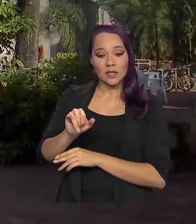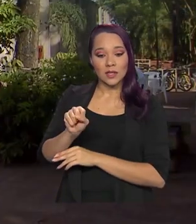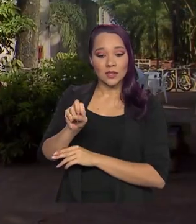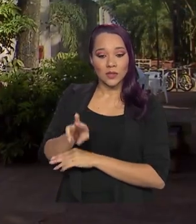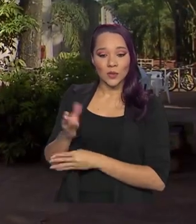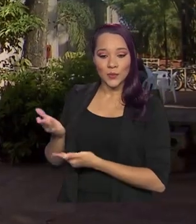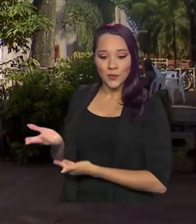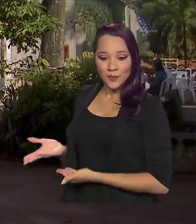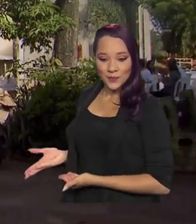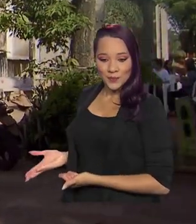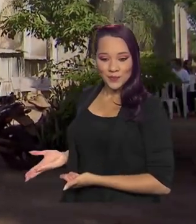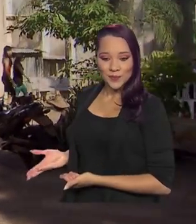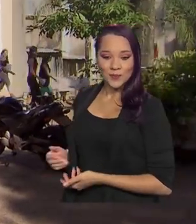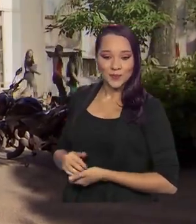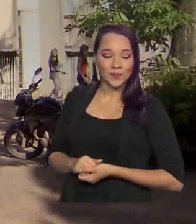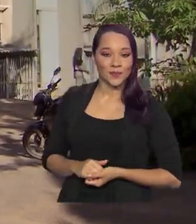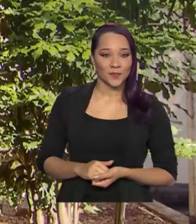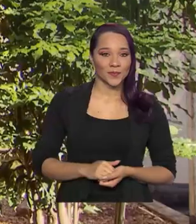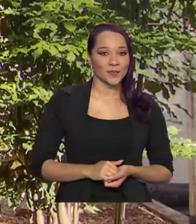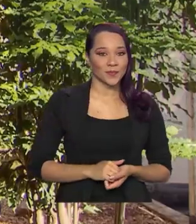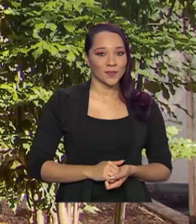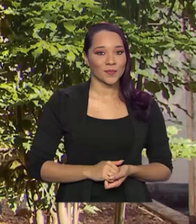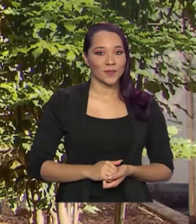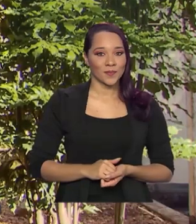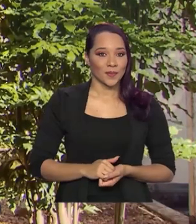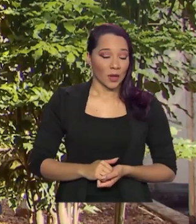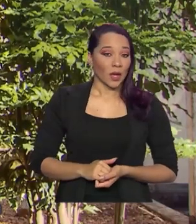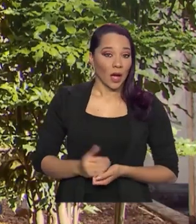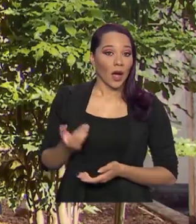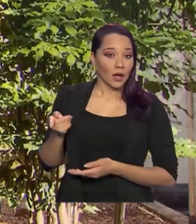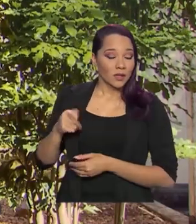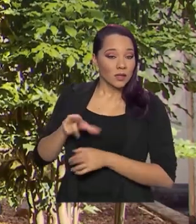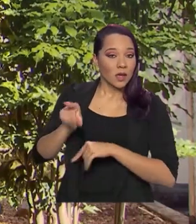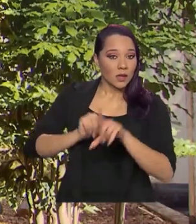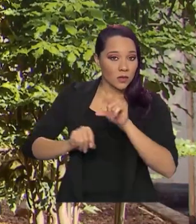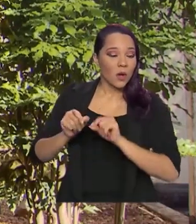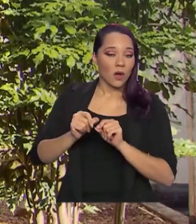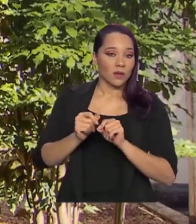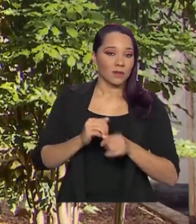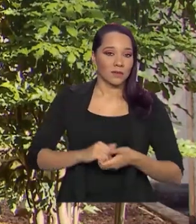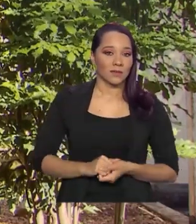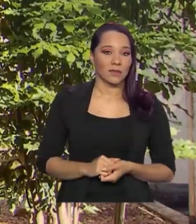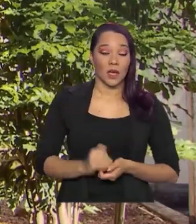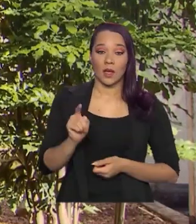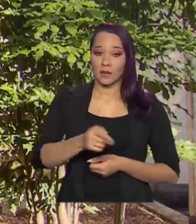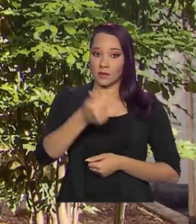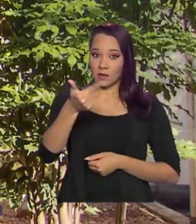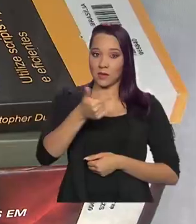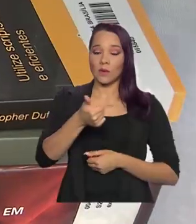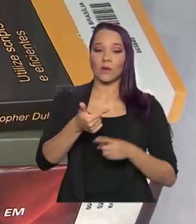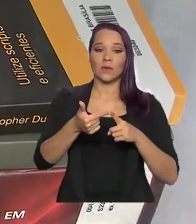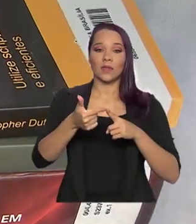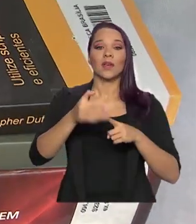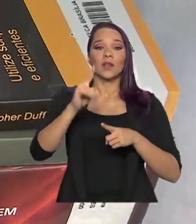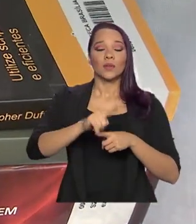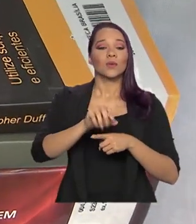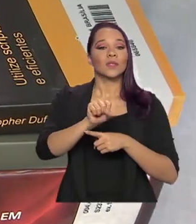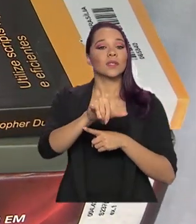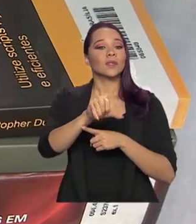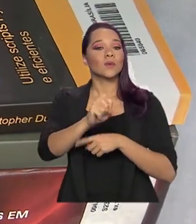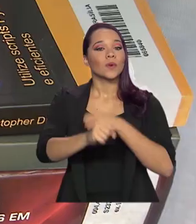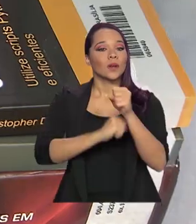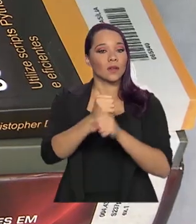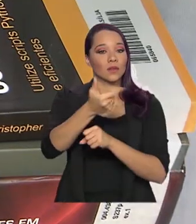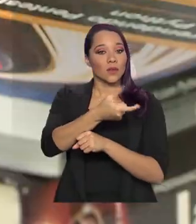sisu.mec.gov.br e escolher essa opção. Essa segunda edição do SISU de 2020